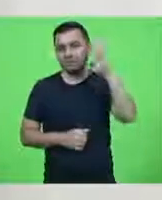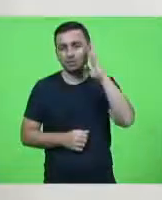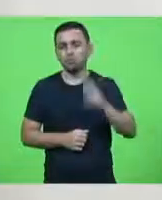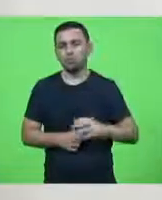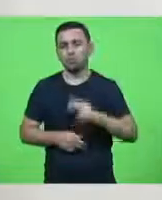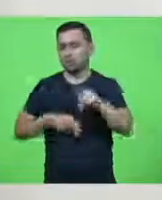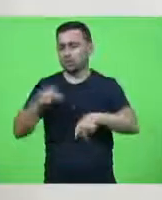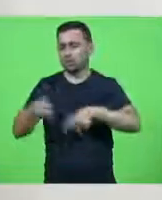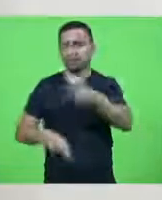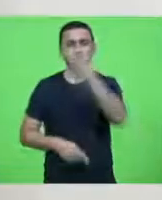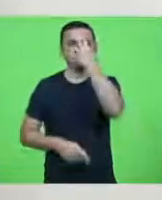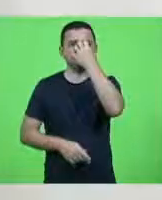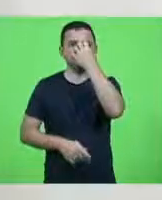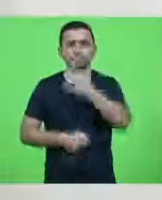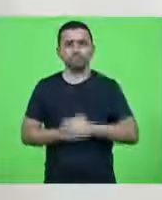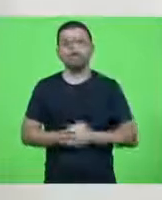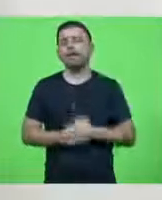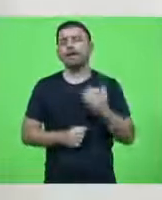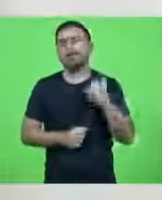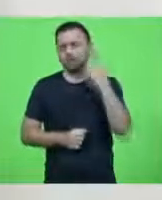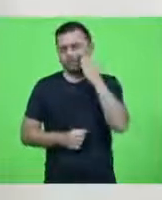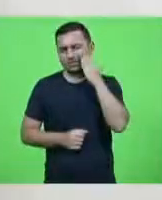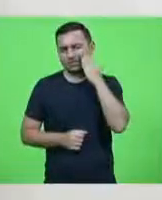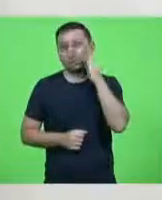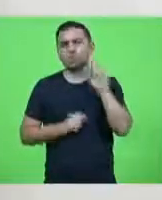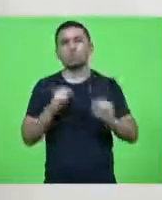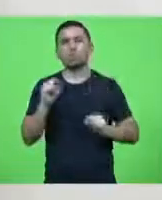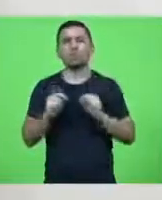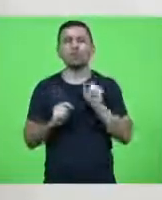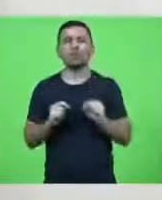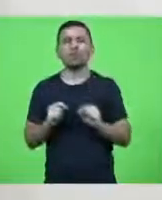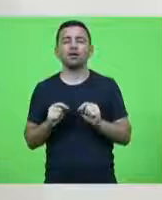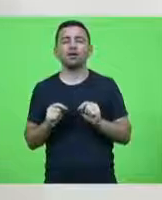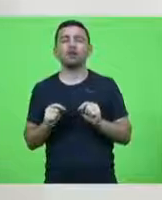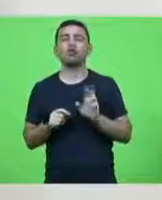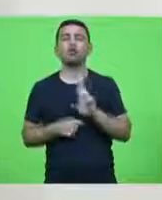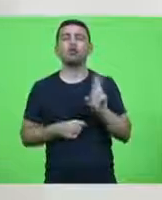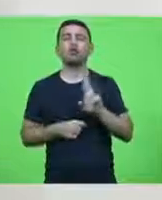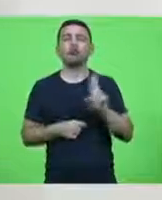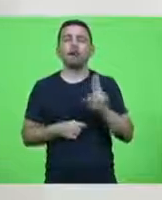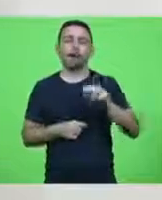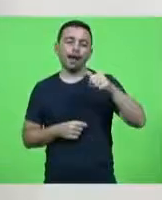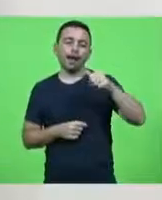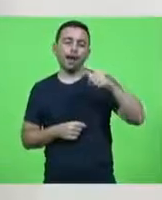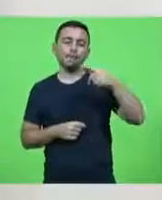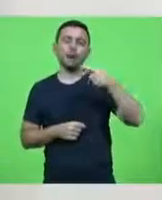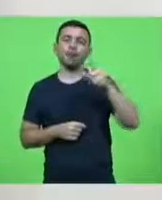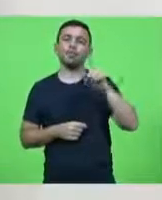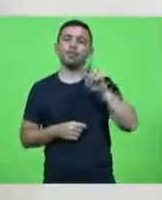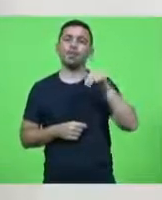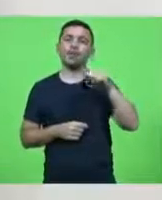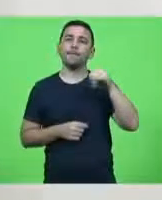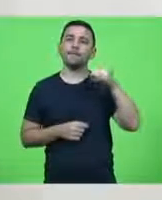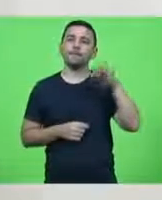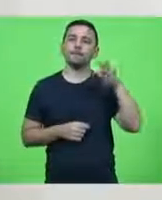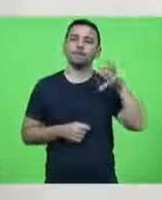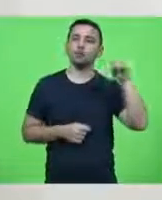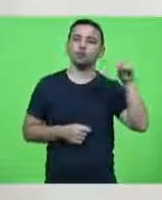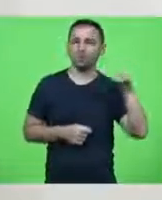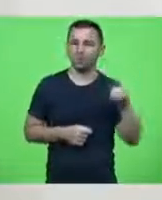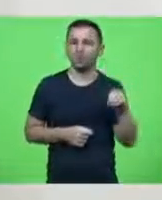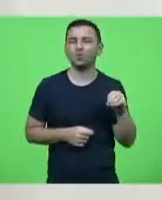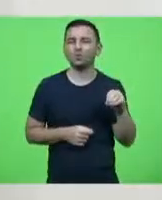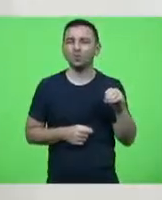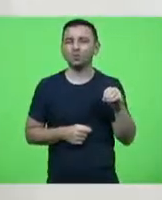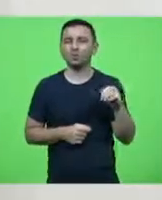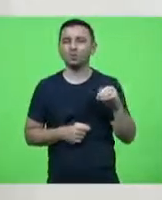povo é palhaço. Mas eu sei o que é isso. Se chama apadrinhamento político. Infelizmente,